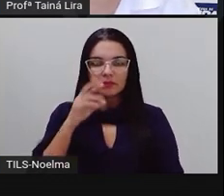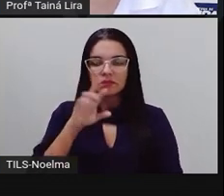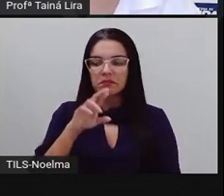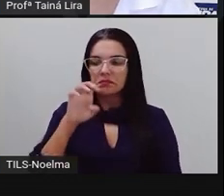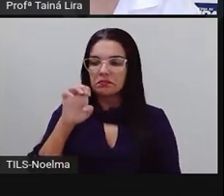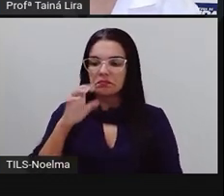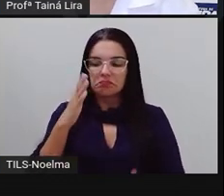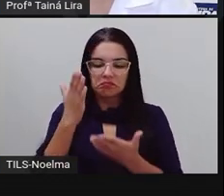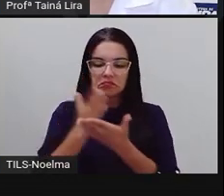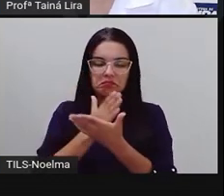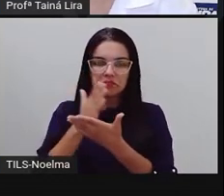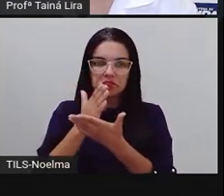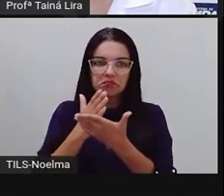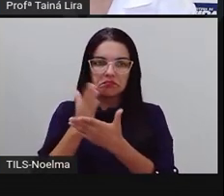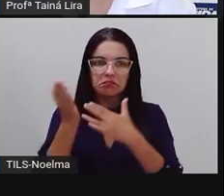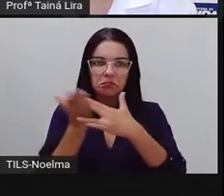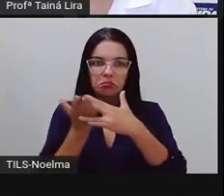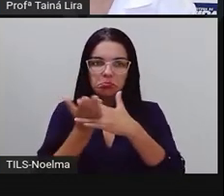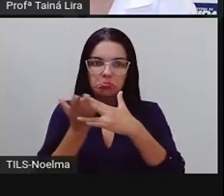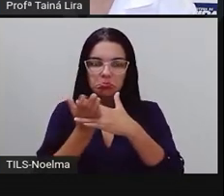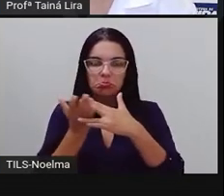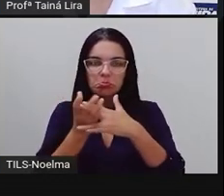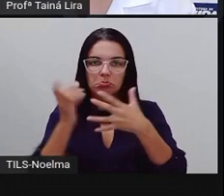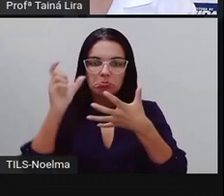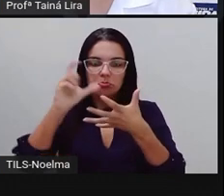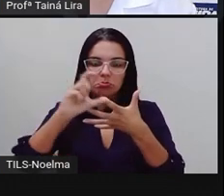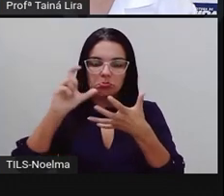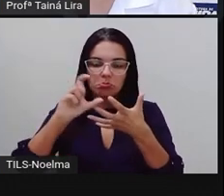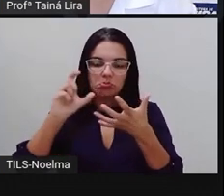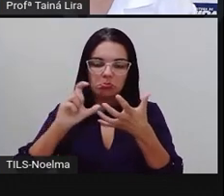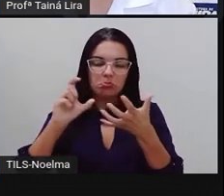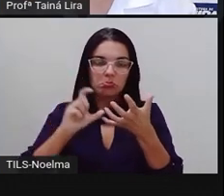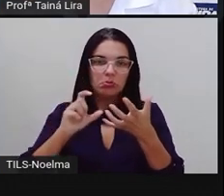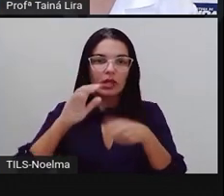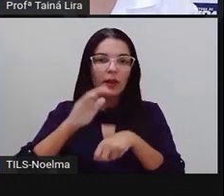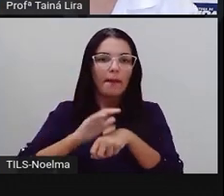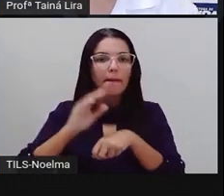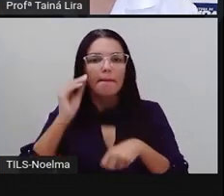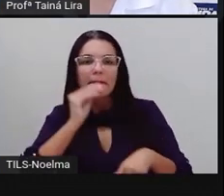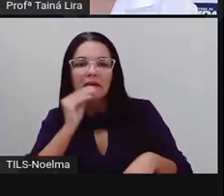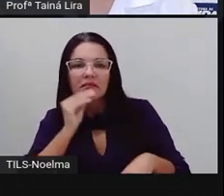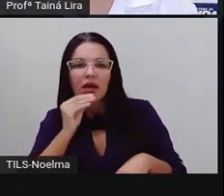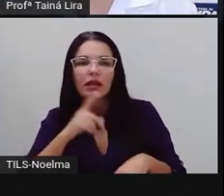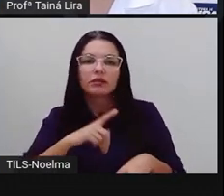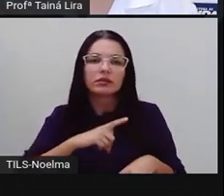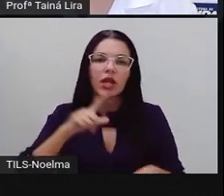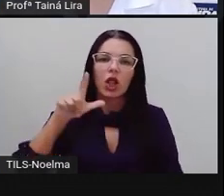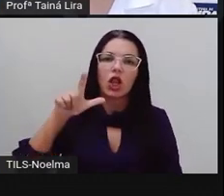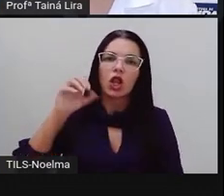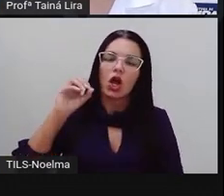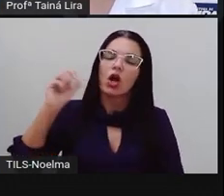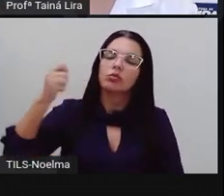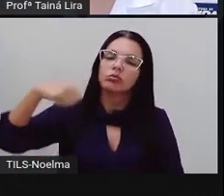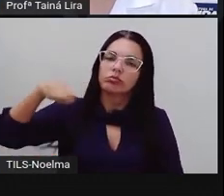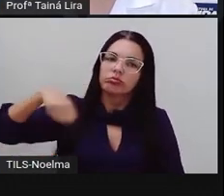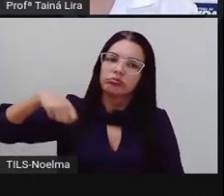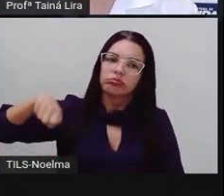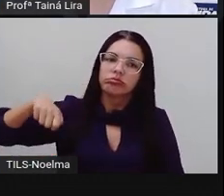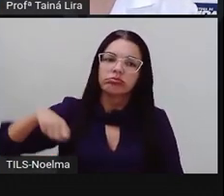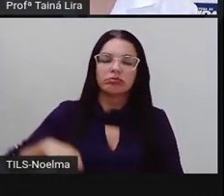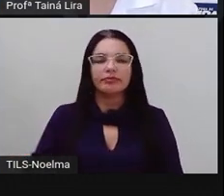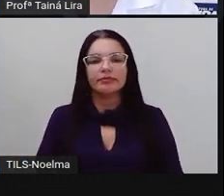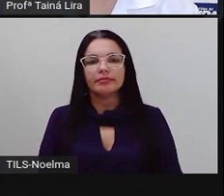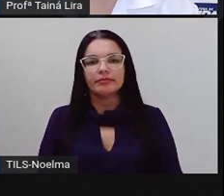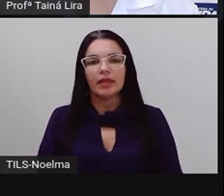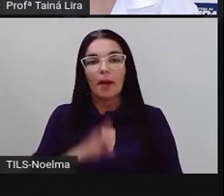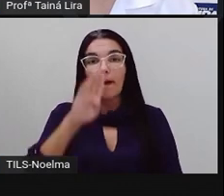Amarelo. Então, como essa sílaba aqui, que tem o som de U, é mais fraca, eu coloquei com O. Outra, ó.